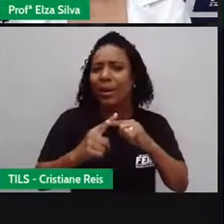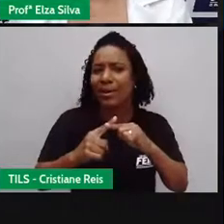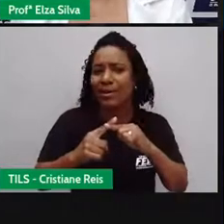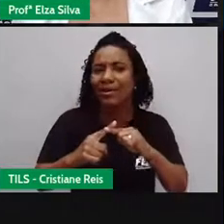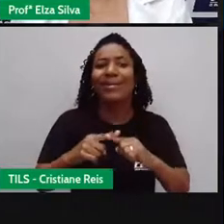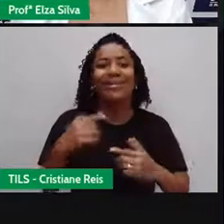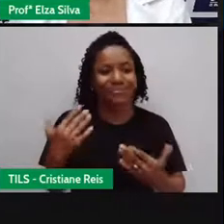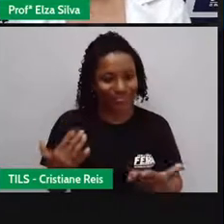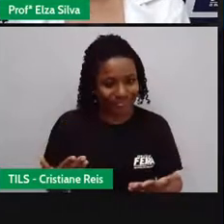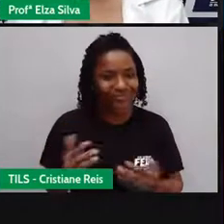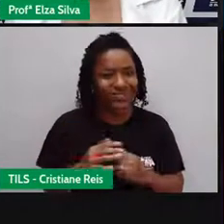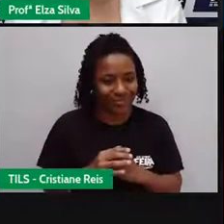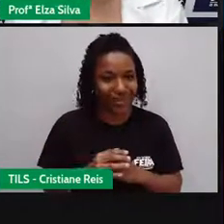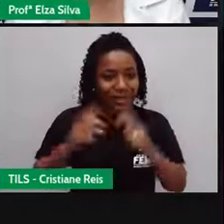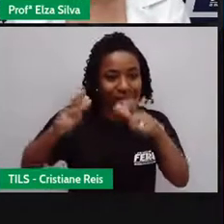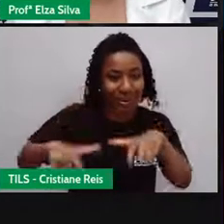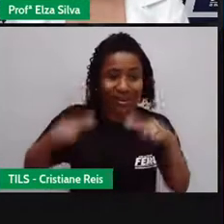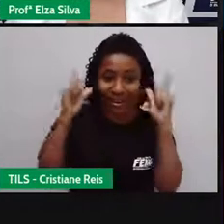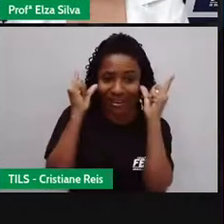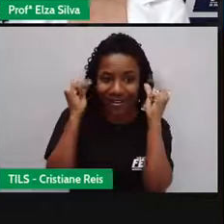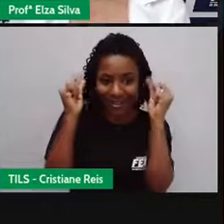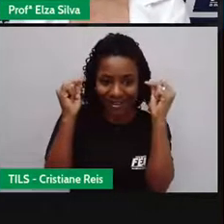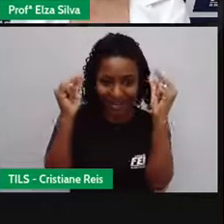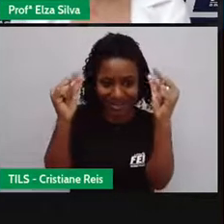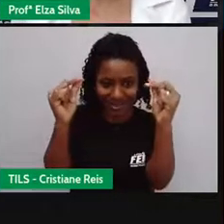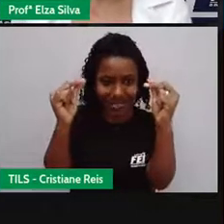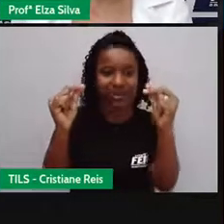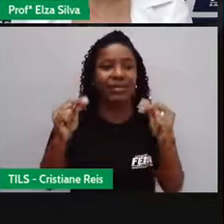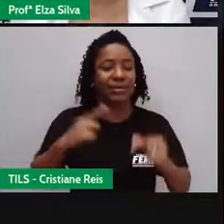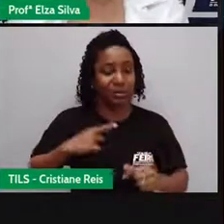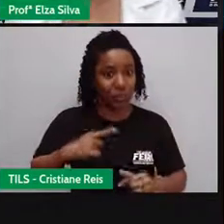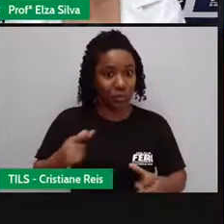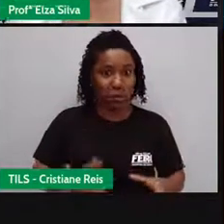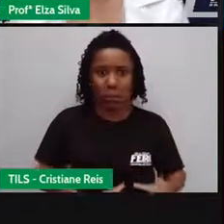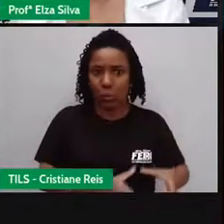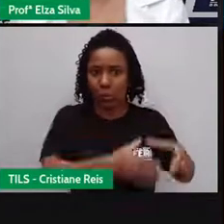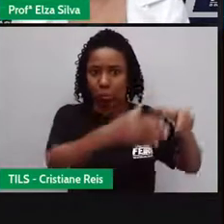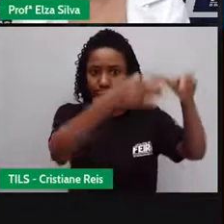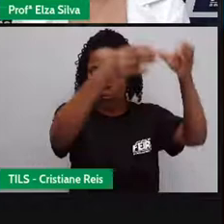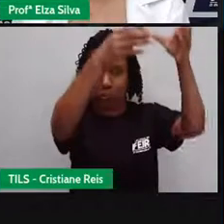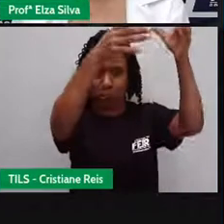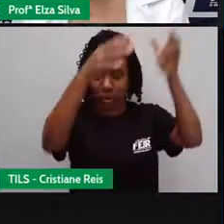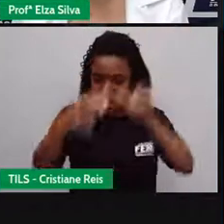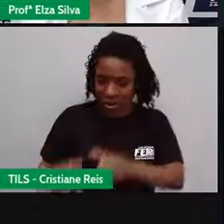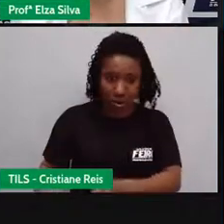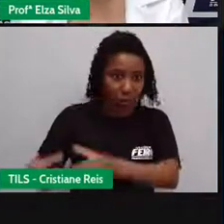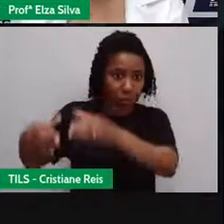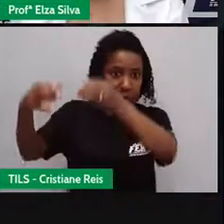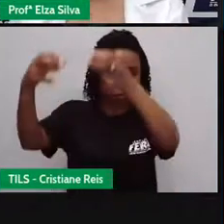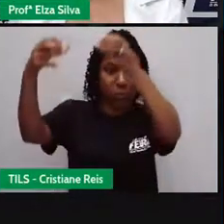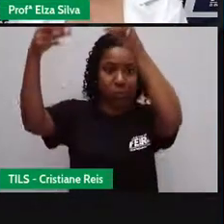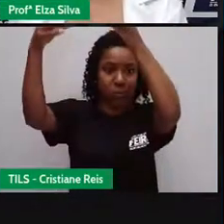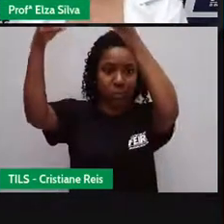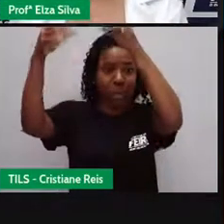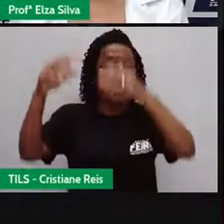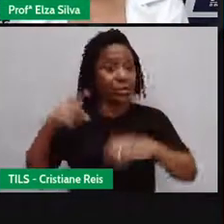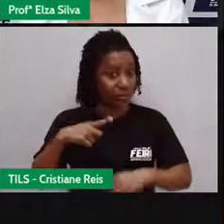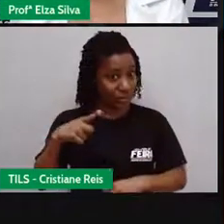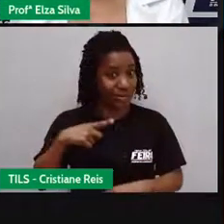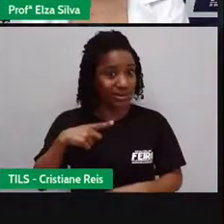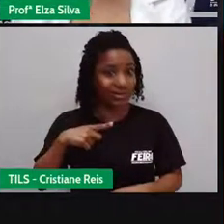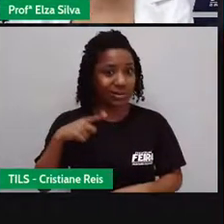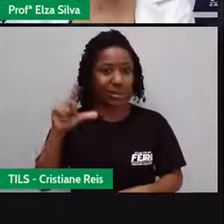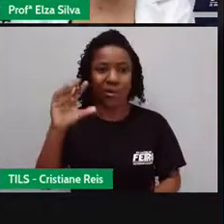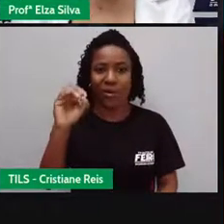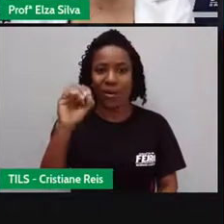E era considerado um local sagrado, localizado perto da costa da Península do Peloponese, no sul da Grécia.